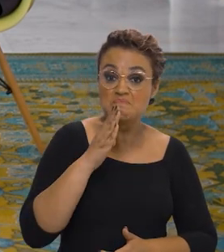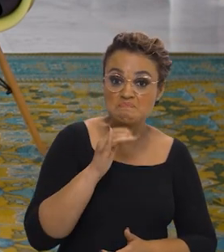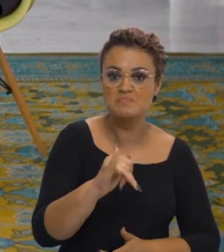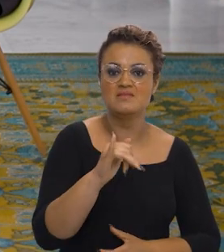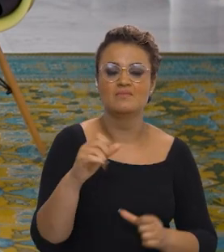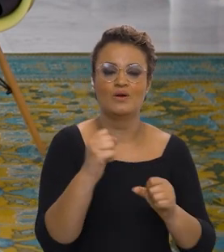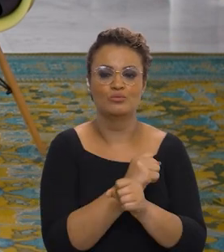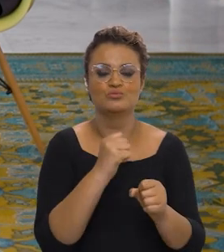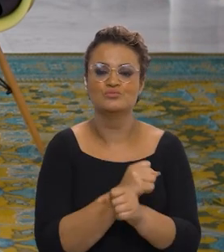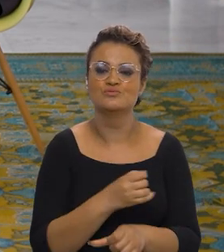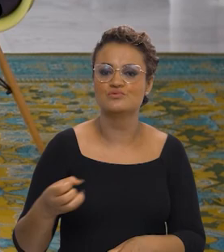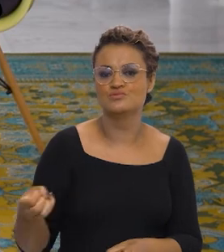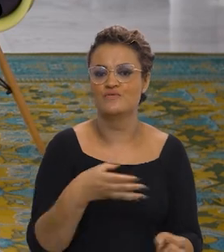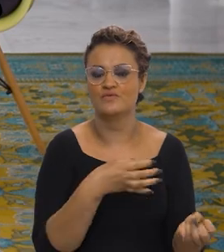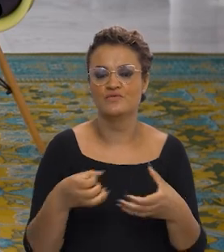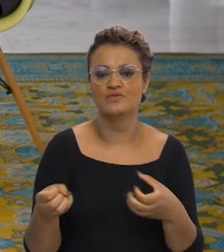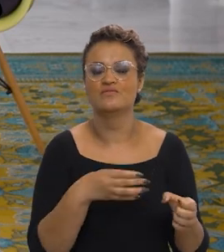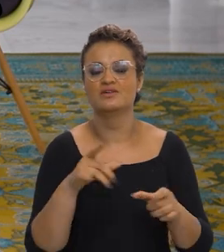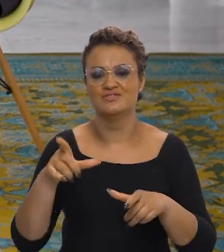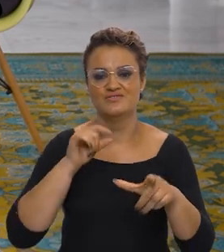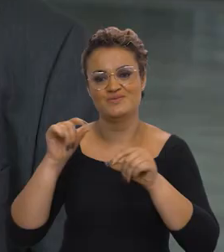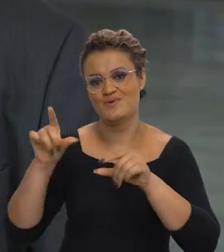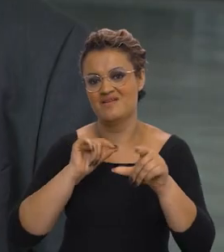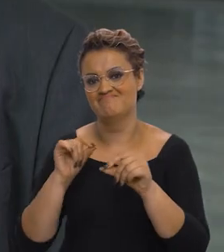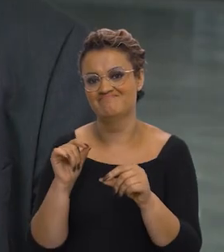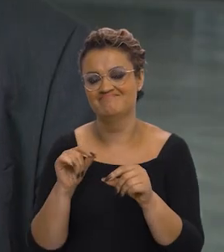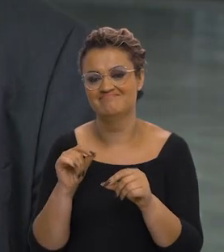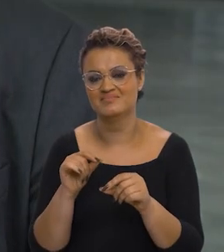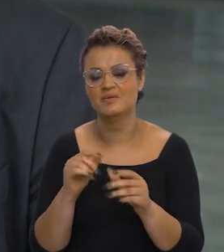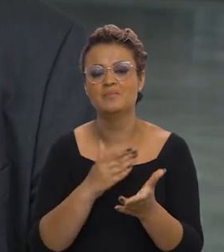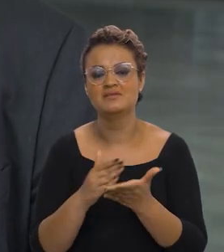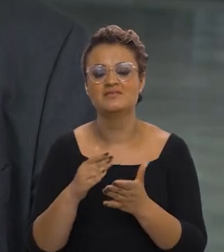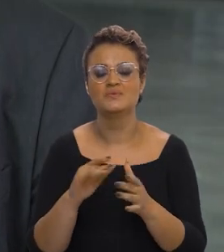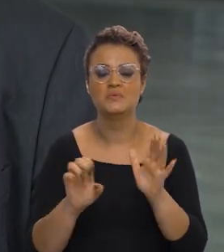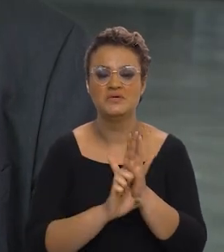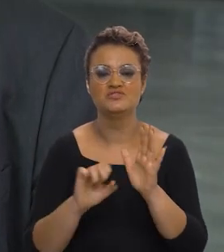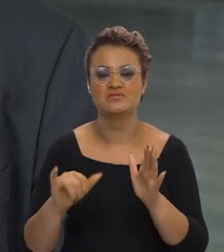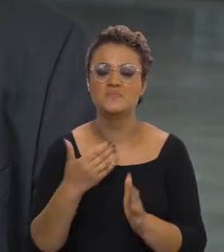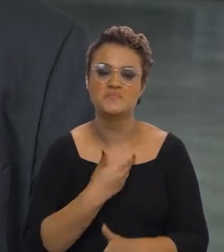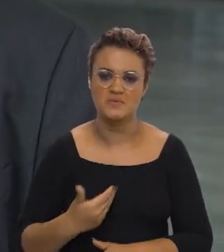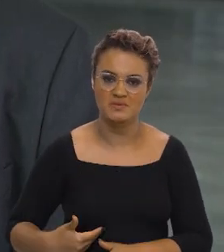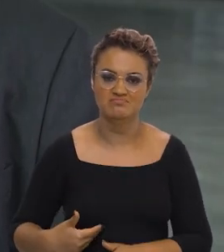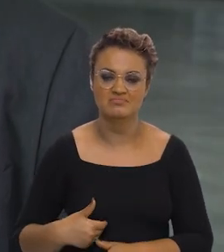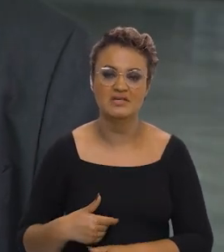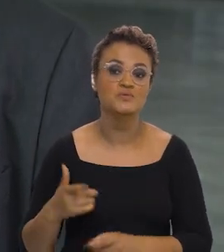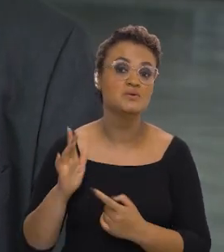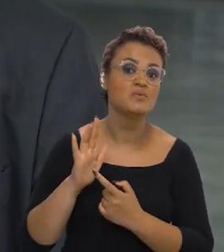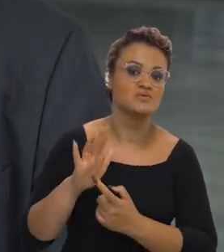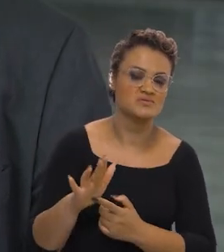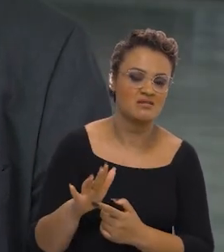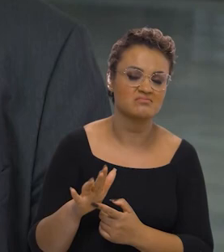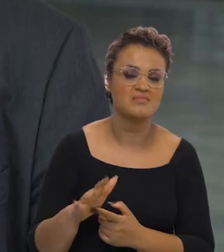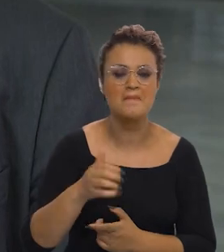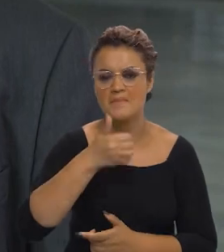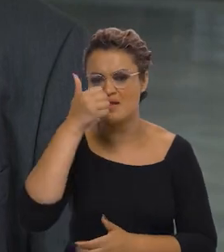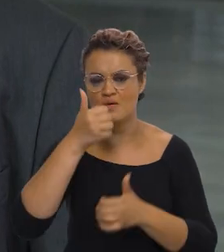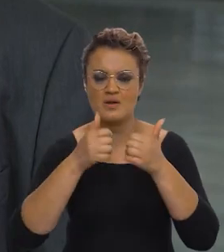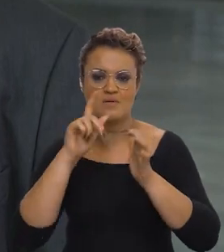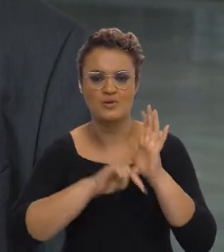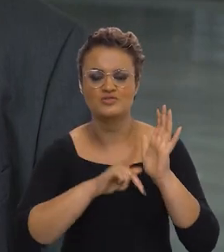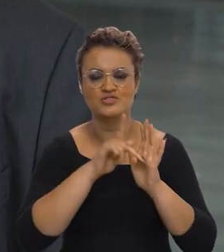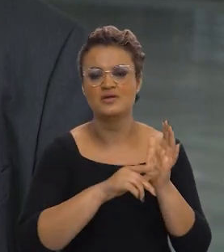novas obras, que vão ser selecionadas a partir de editais públicos, e os que apresentarem os melhores